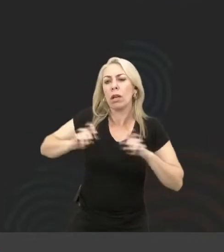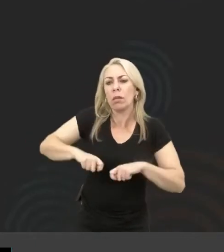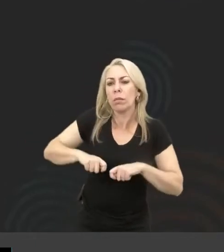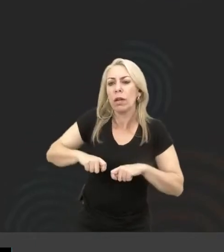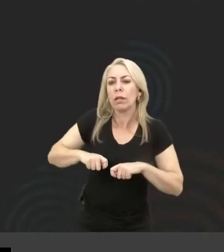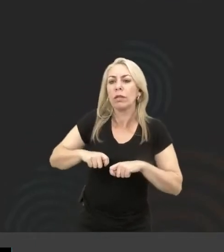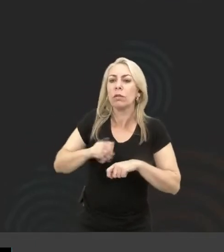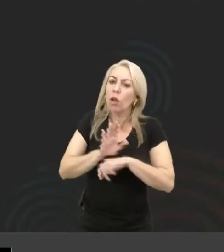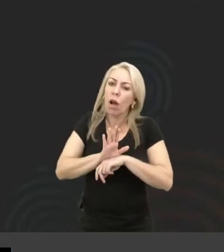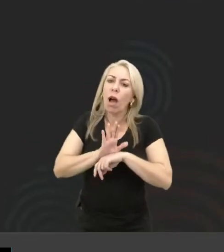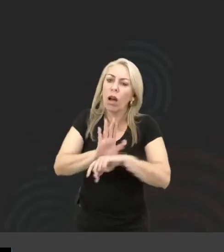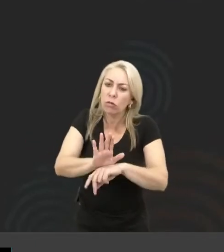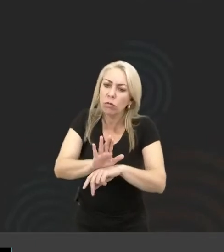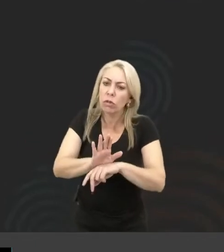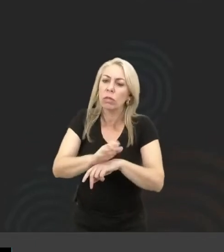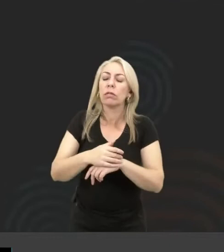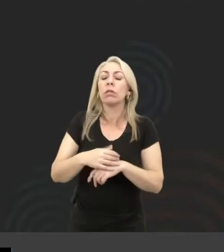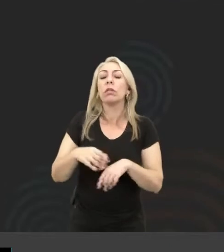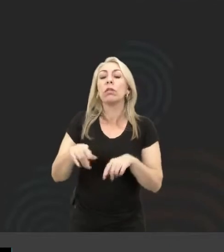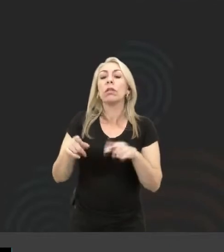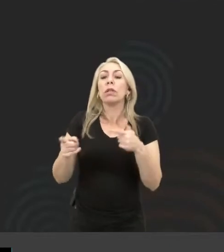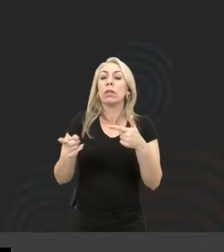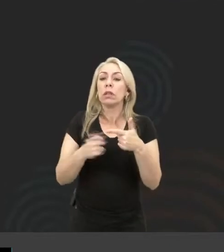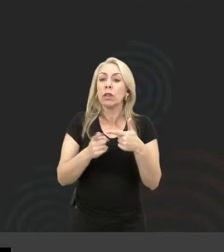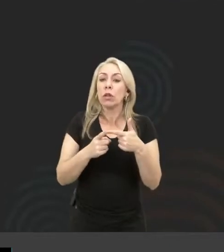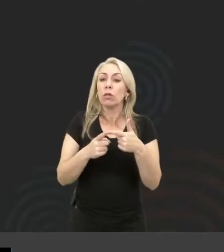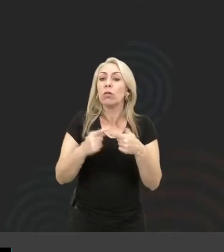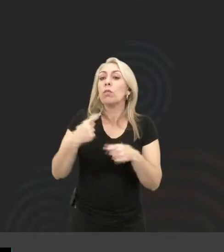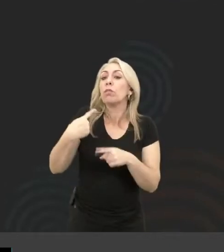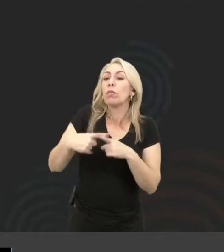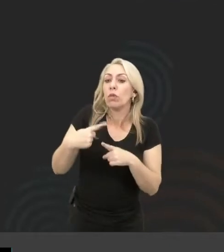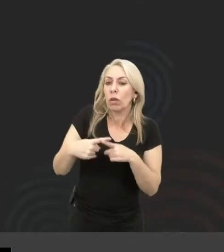contributiva. Segundo, porque